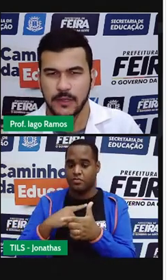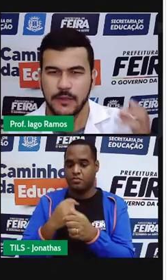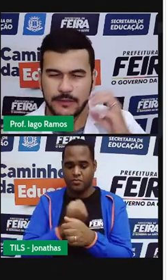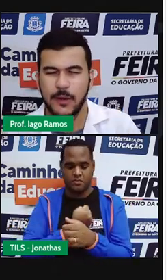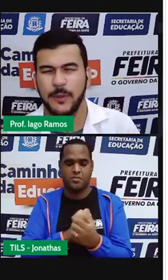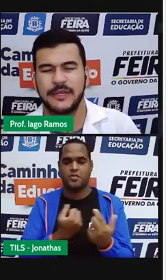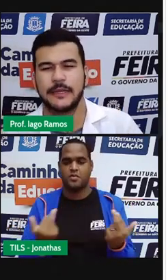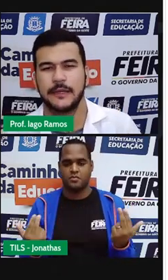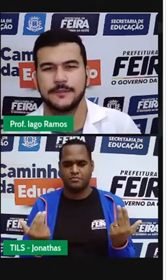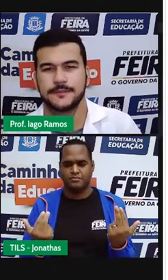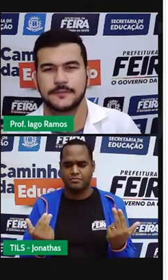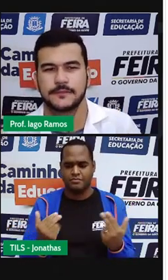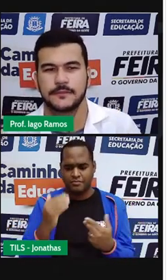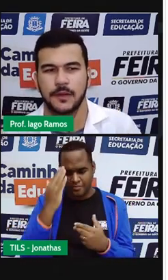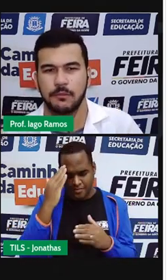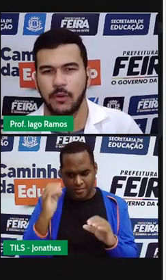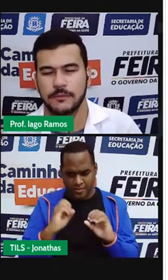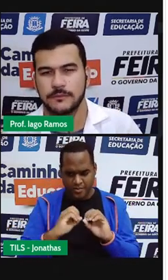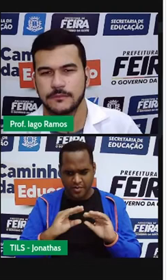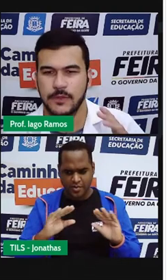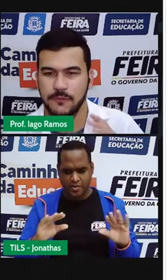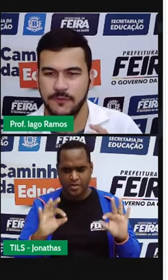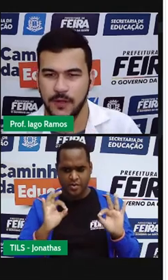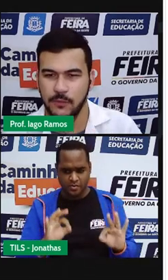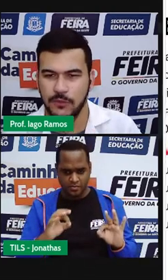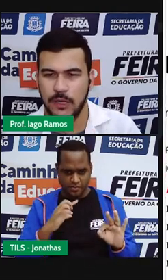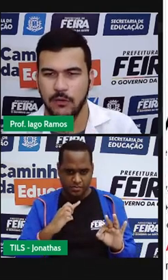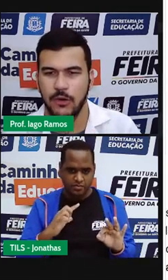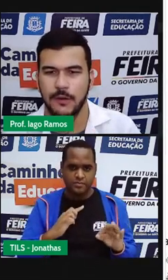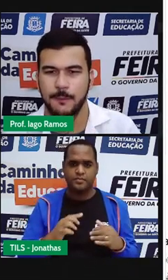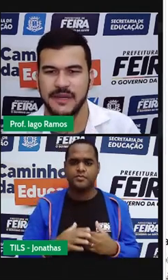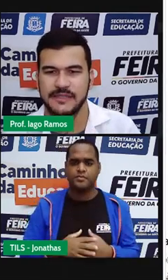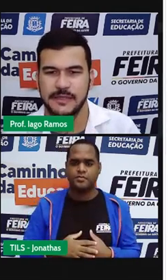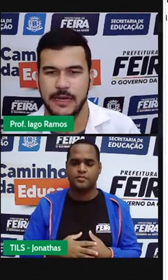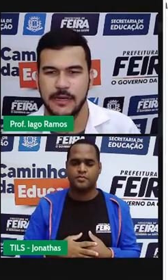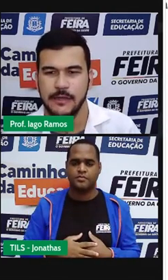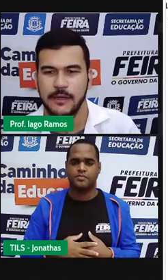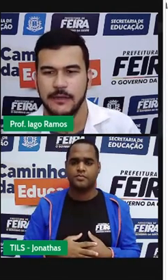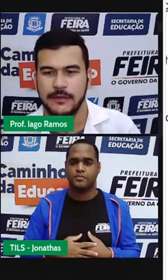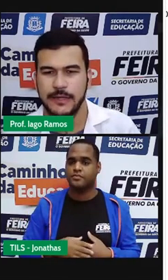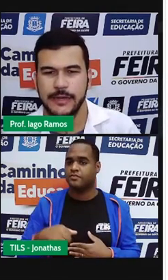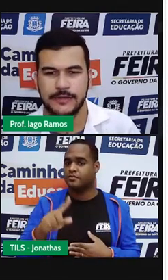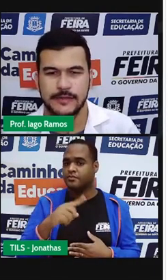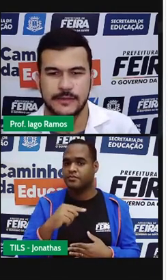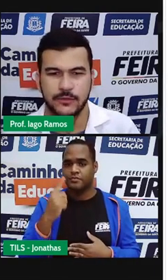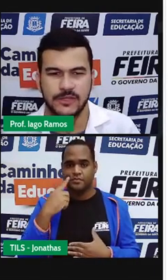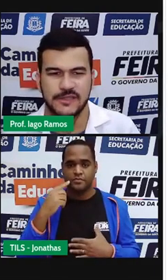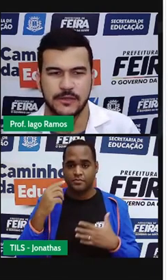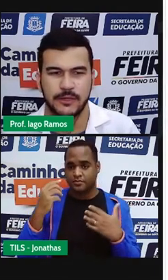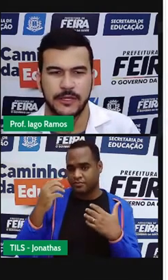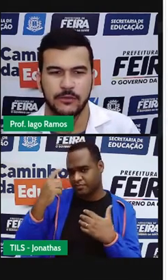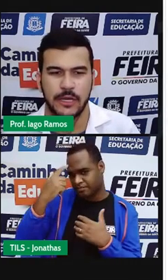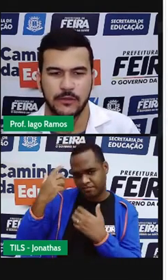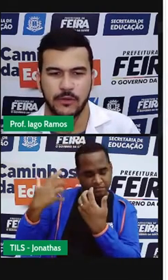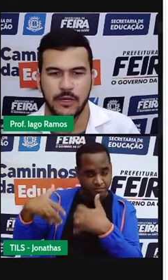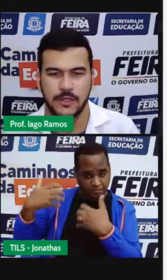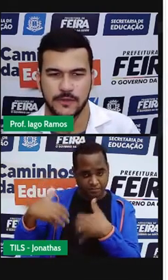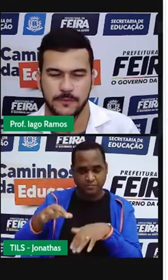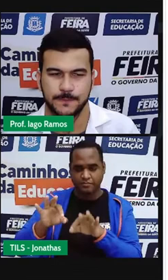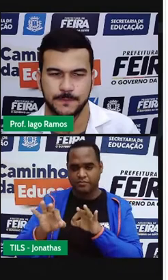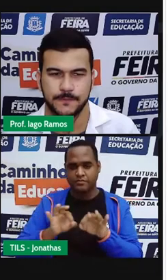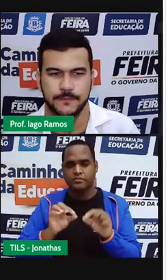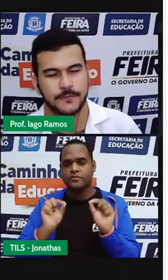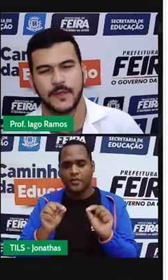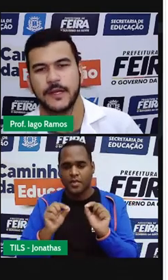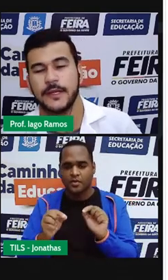bom? Deu para entender? bom, então vamos agora pensar nessa situação aqui do lado. Olha